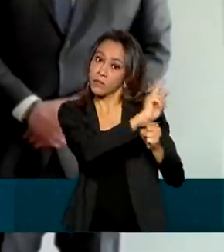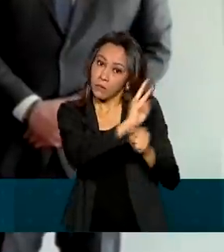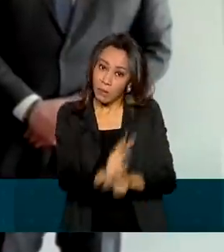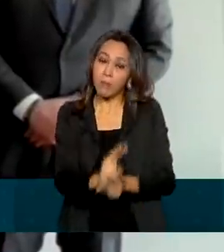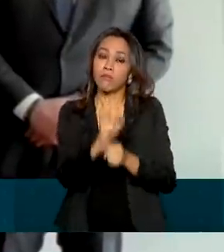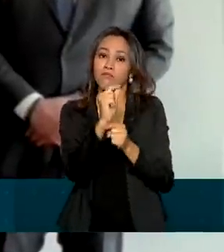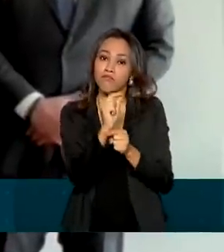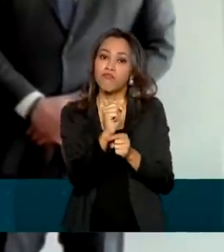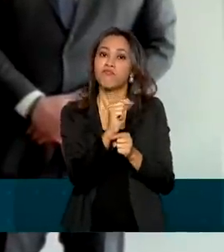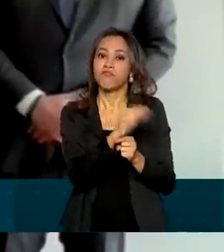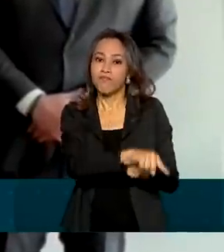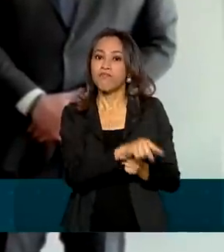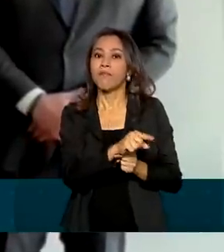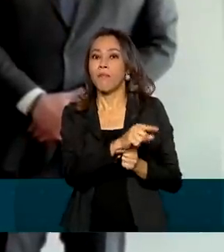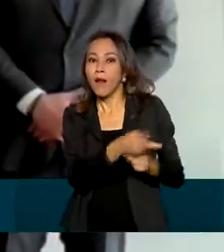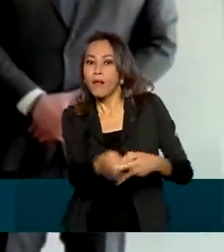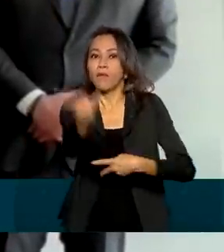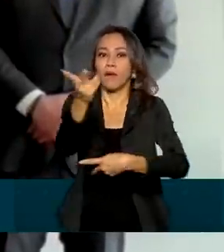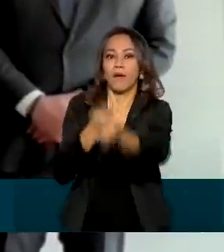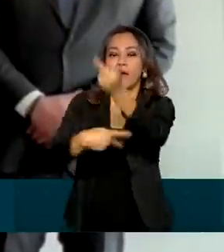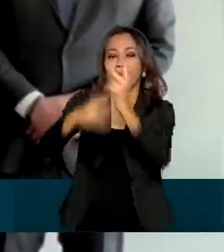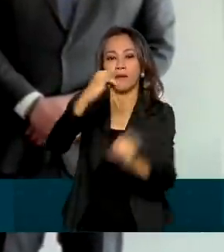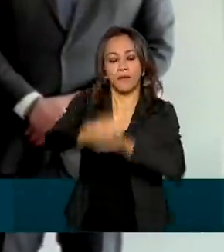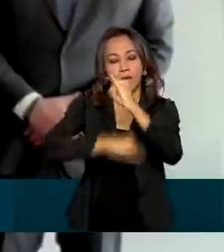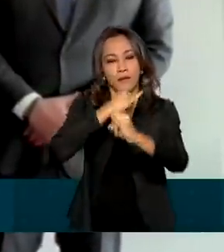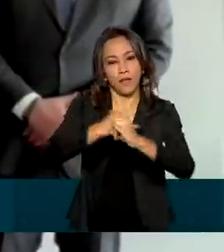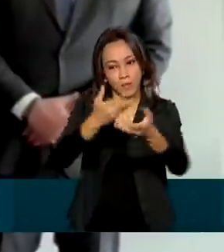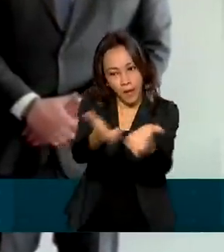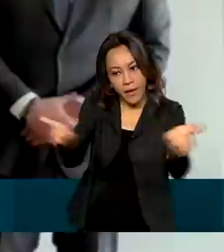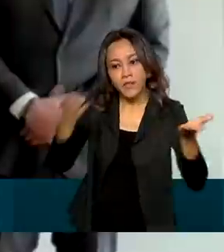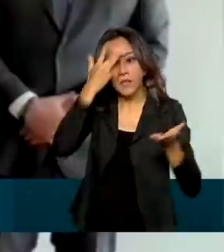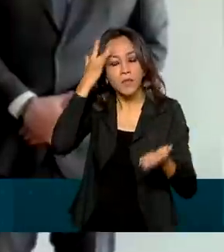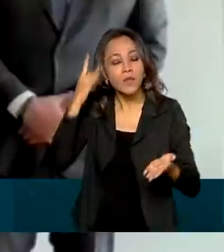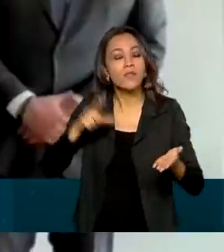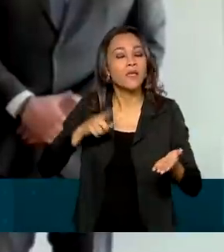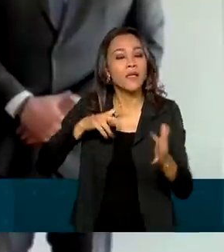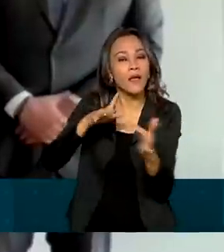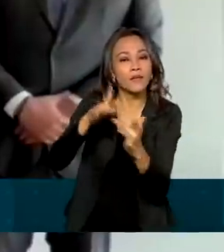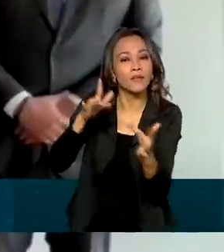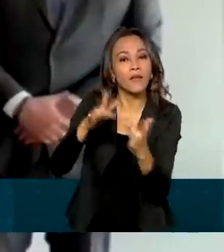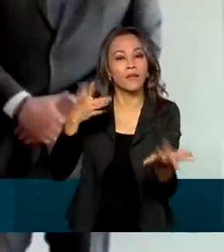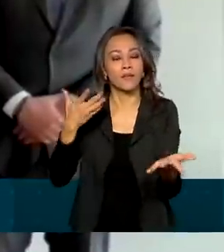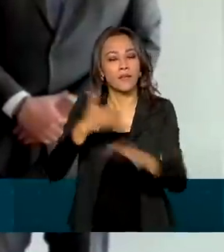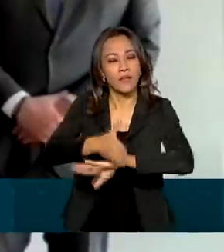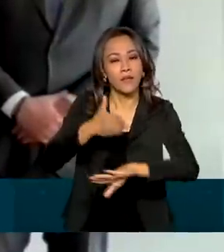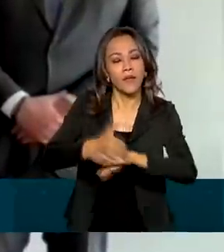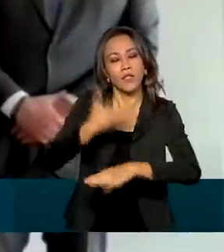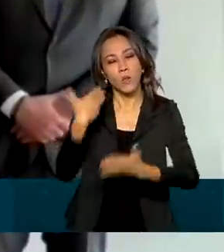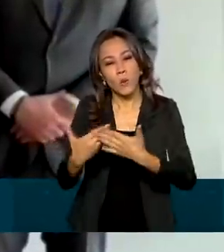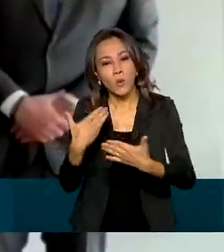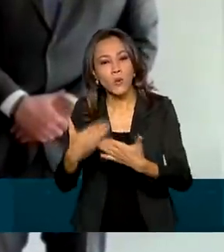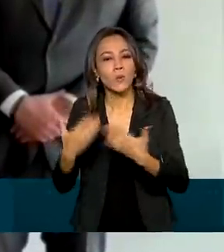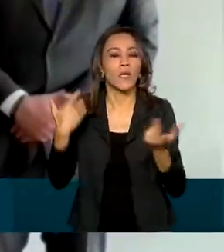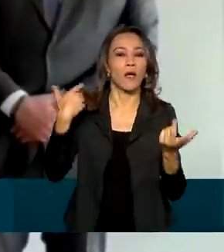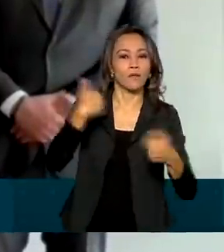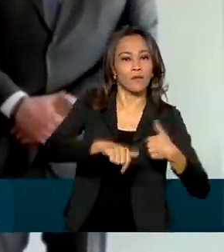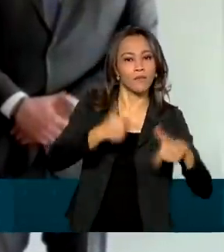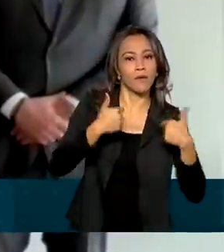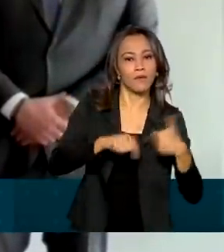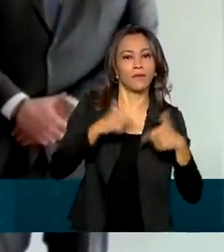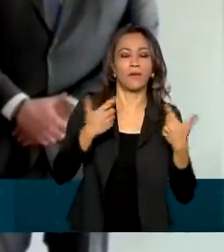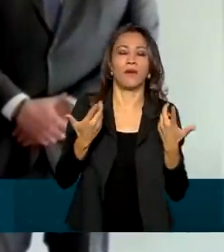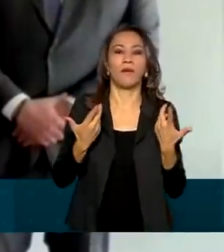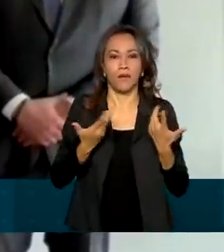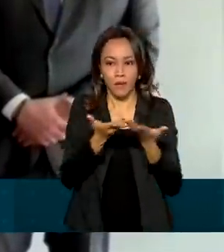levar a internet para aquelas pessoas que mais necessitam ficarem conectadas para poder estudar, poder trabalhar. Enfim,